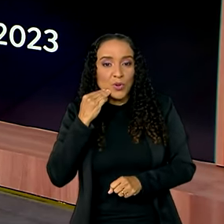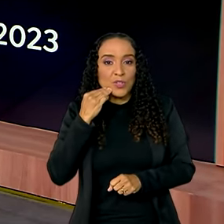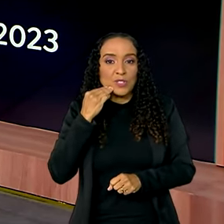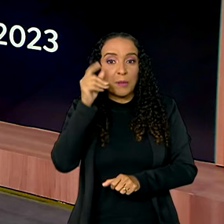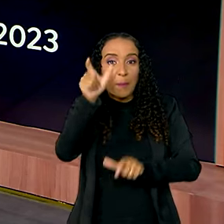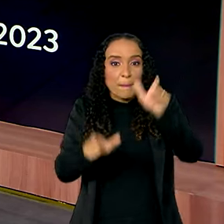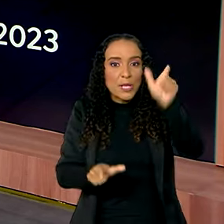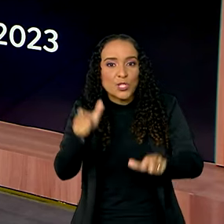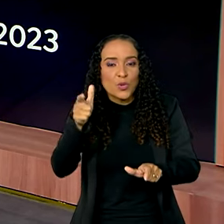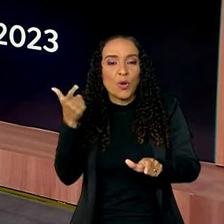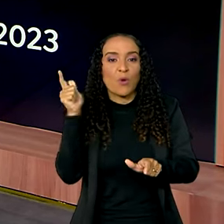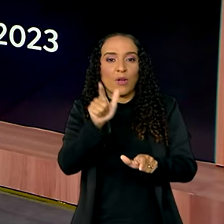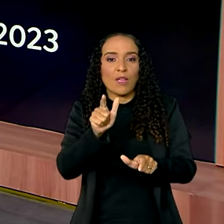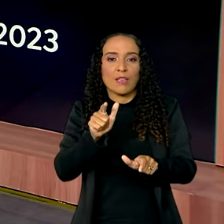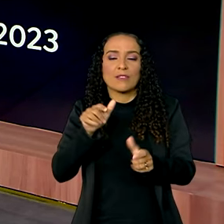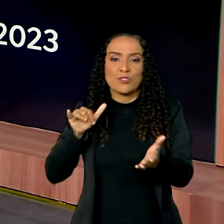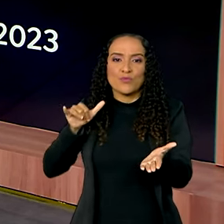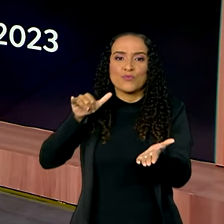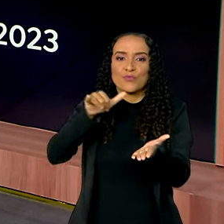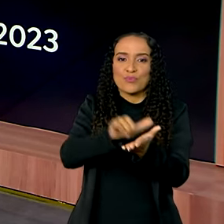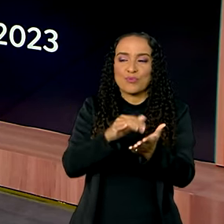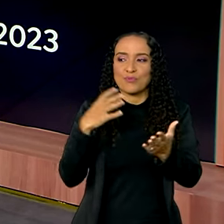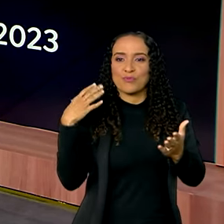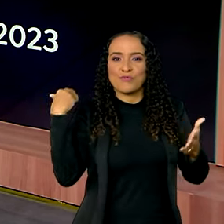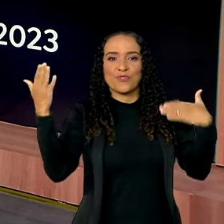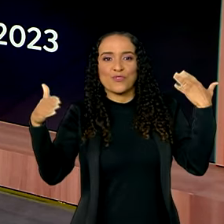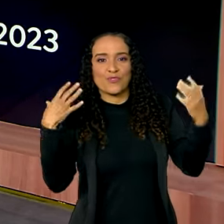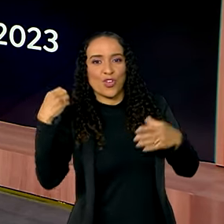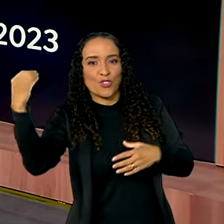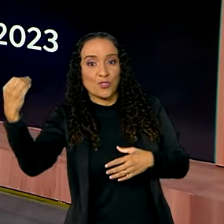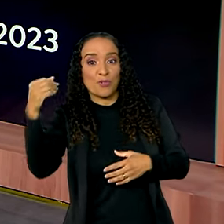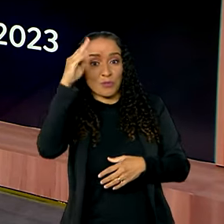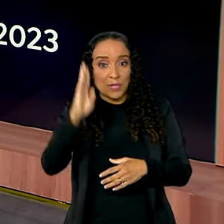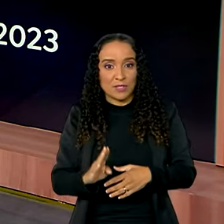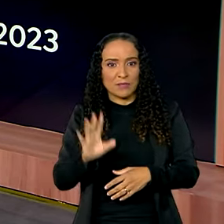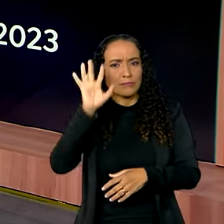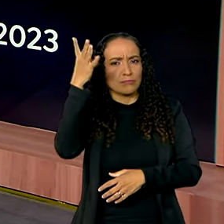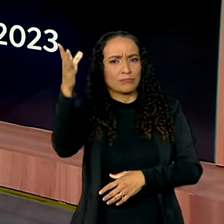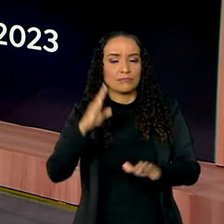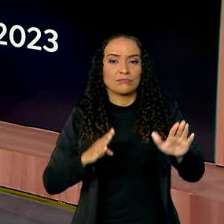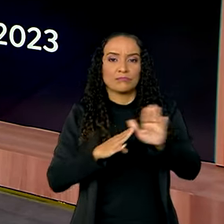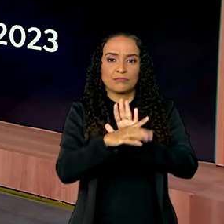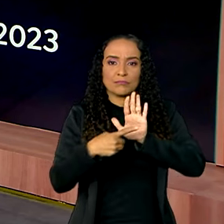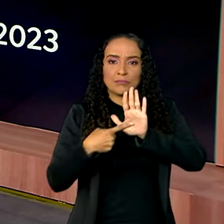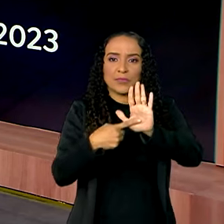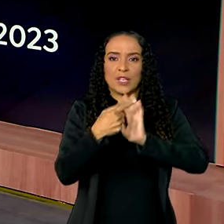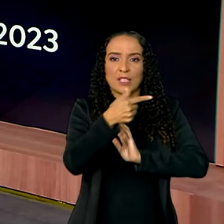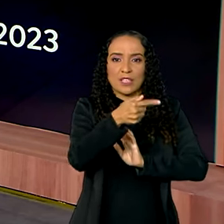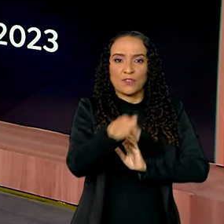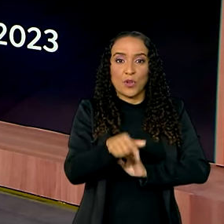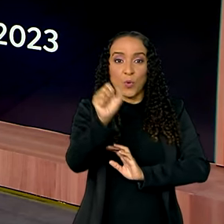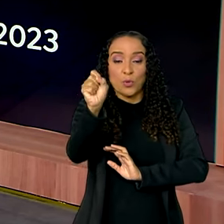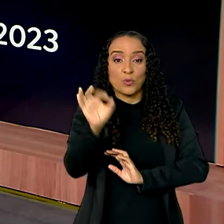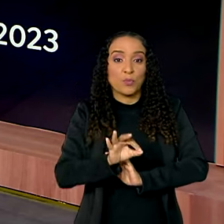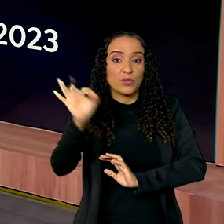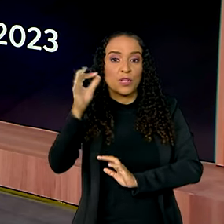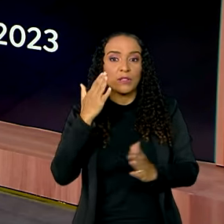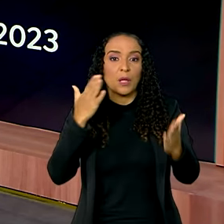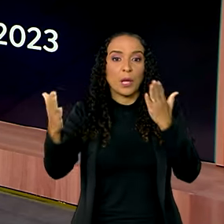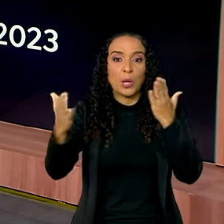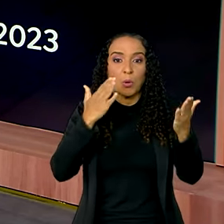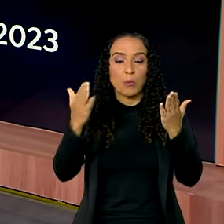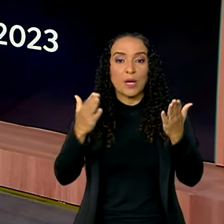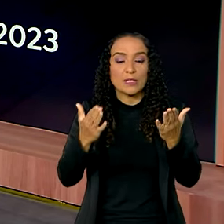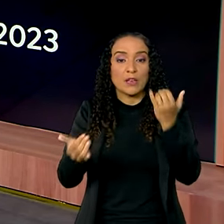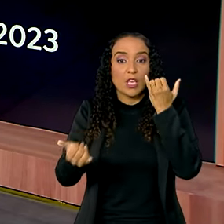mil pessoas passaram pelos aeroportos brasileiros. O resultado representa uma alta de 7,8%